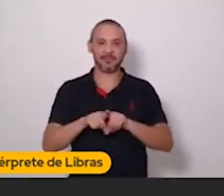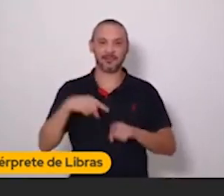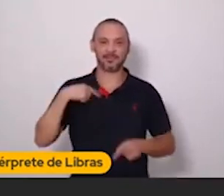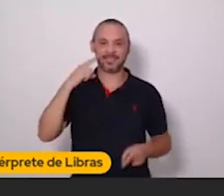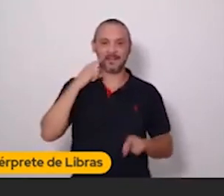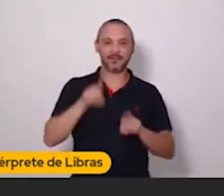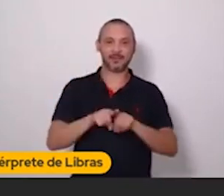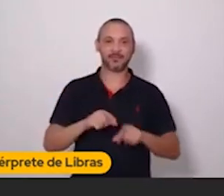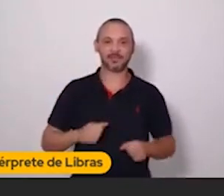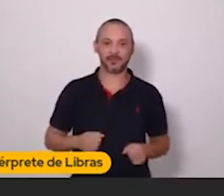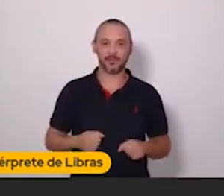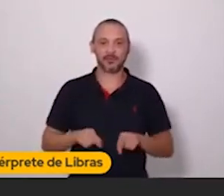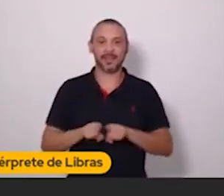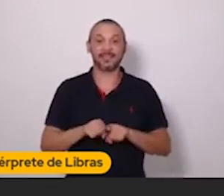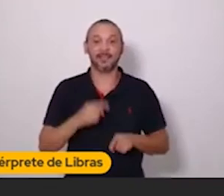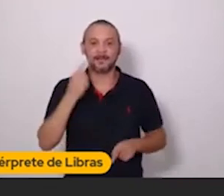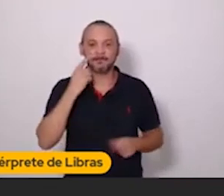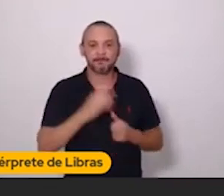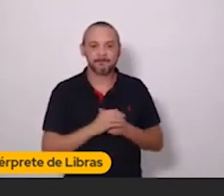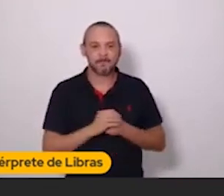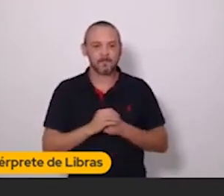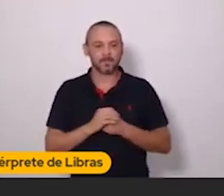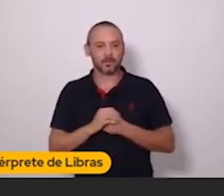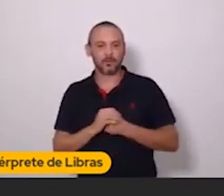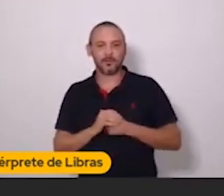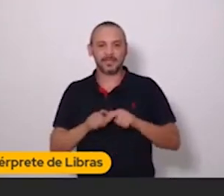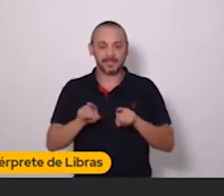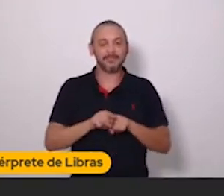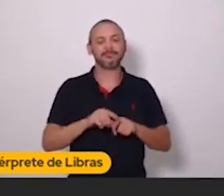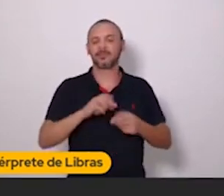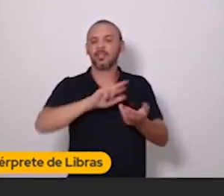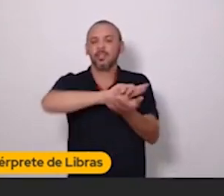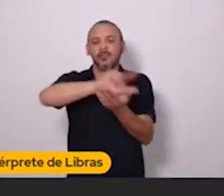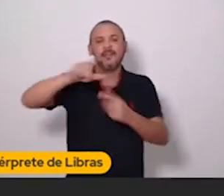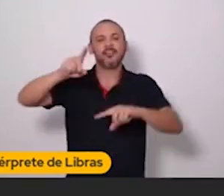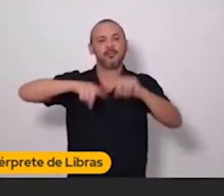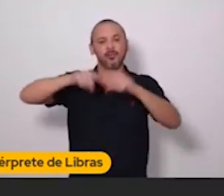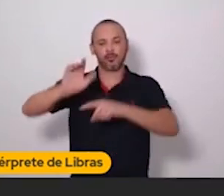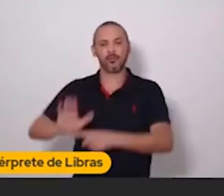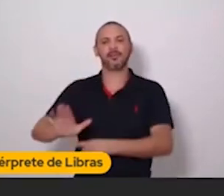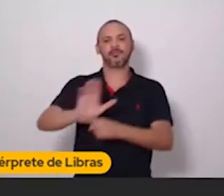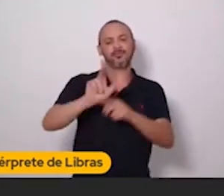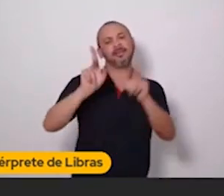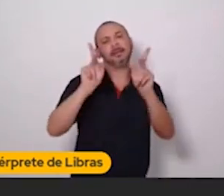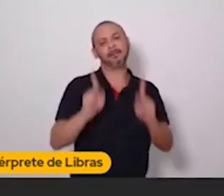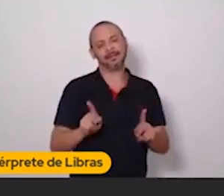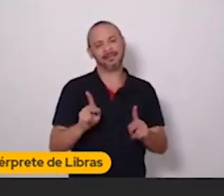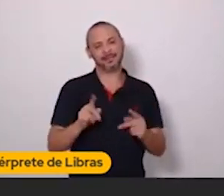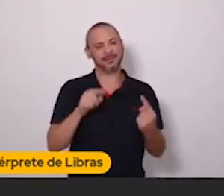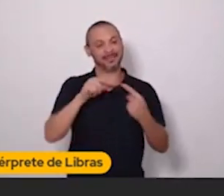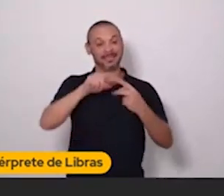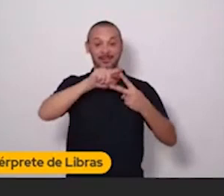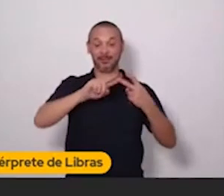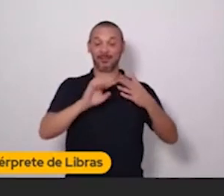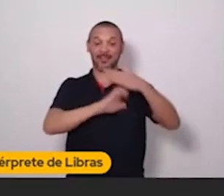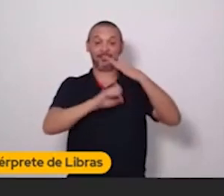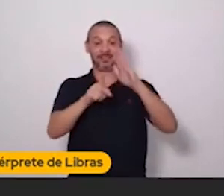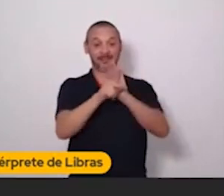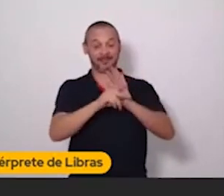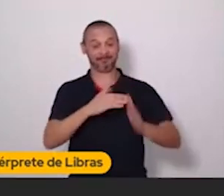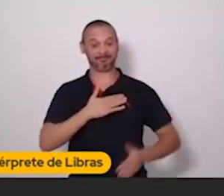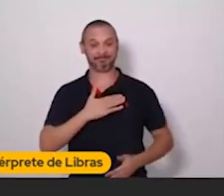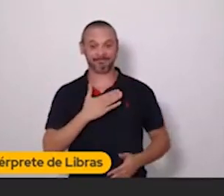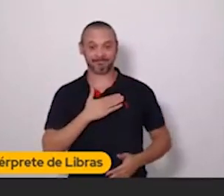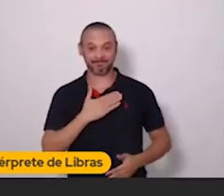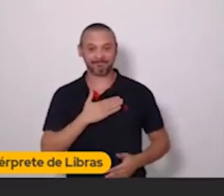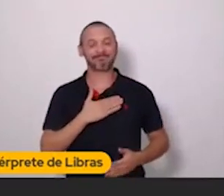cursos, desafios, vários produtos assim para ajudar as pessoas. Enfim, essas são minhas duas empresas, e o